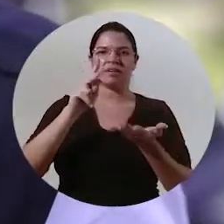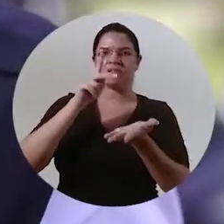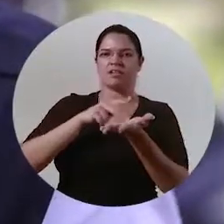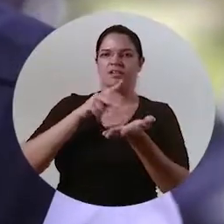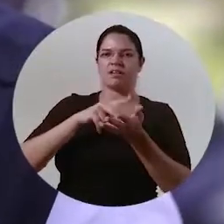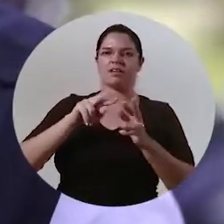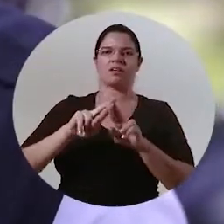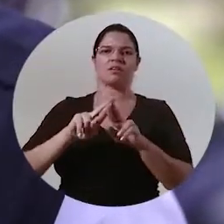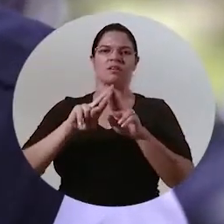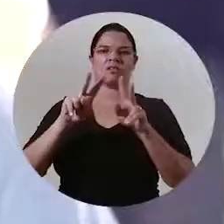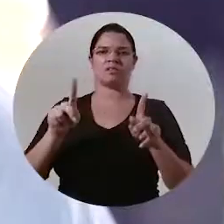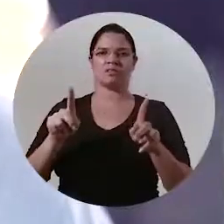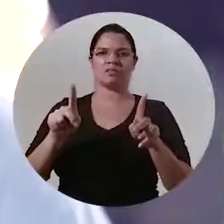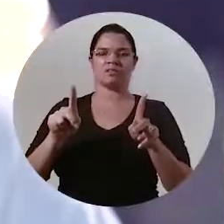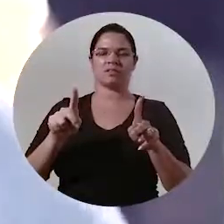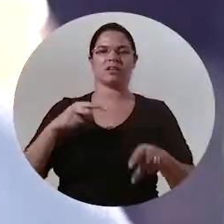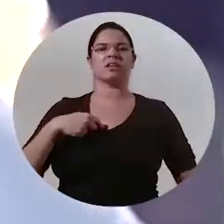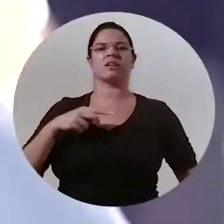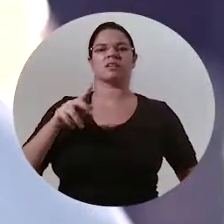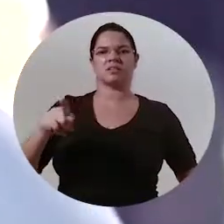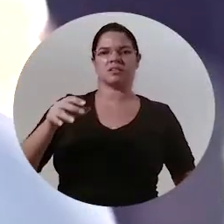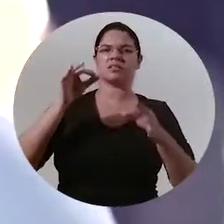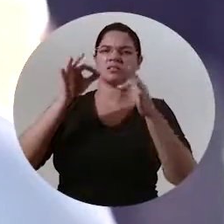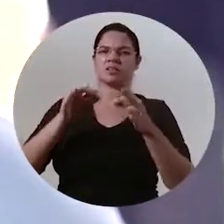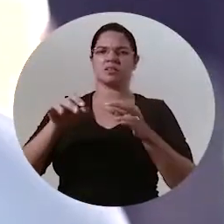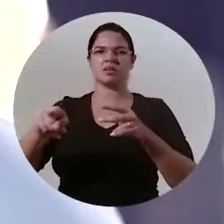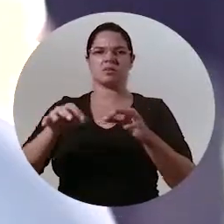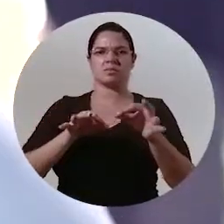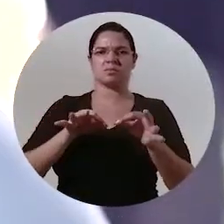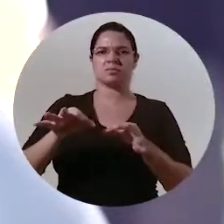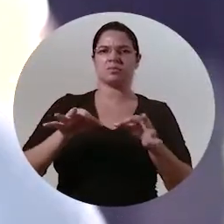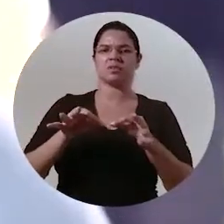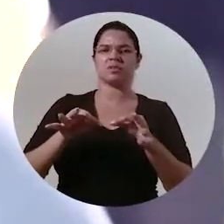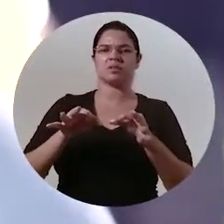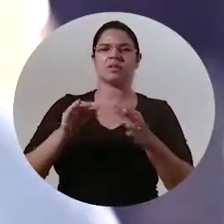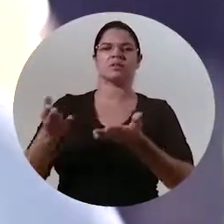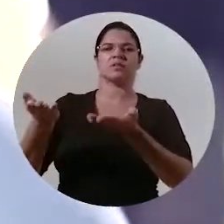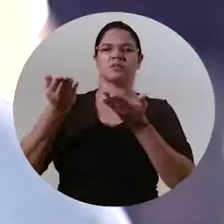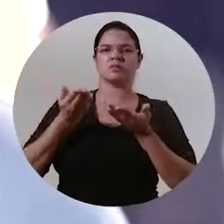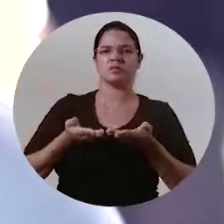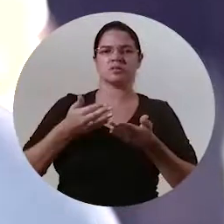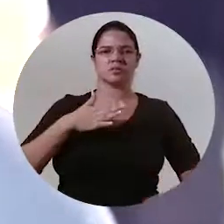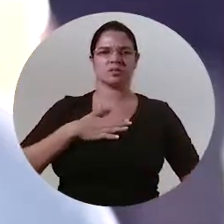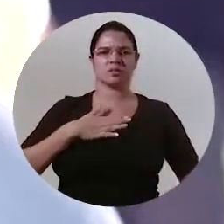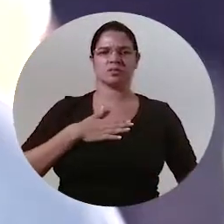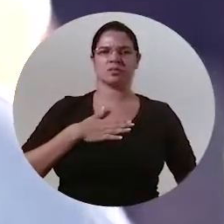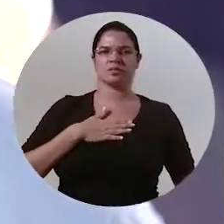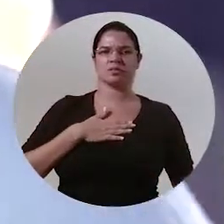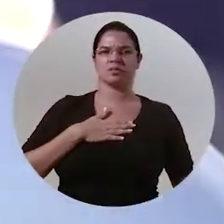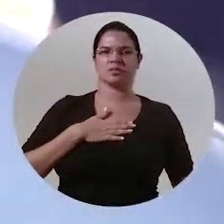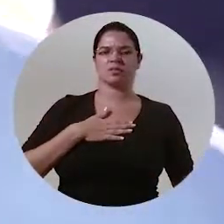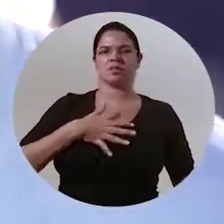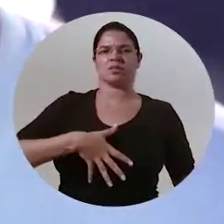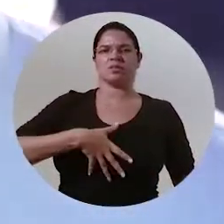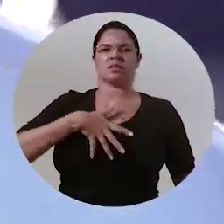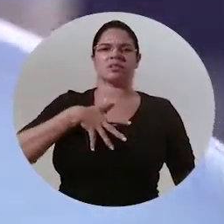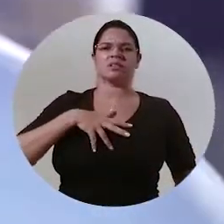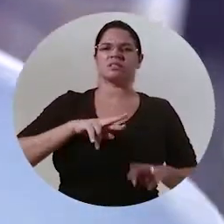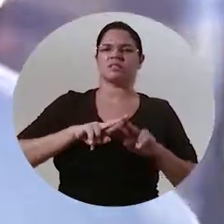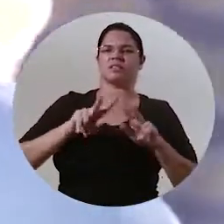um pouco mas a realidade é outra Minha vida já mudou com certeza O projeto trouxe para mim uma